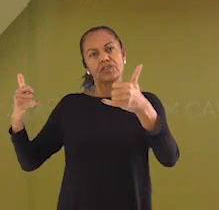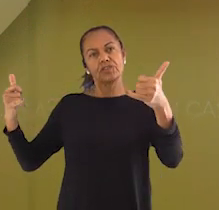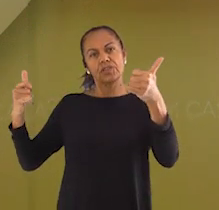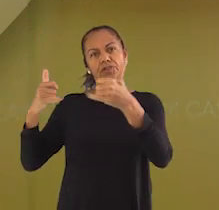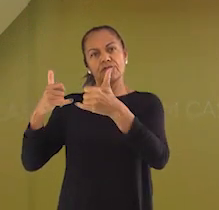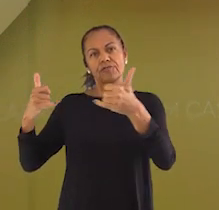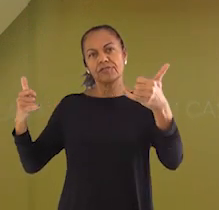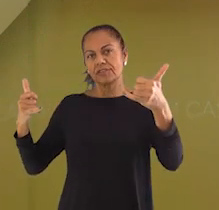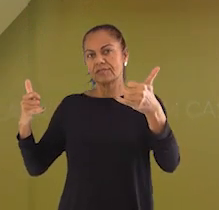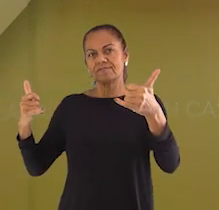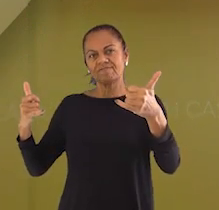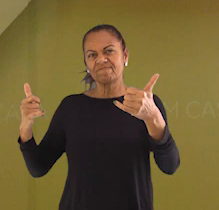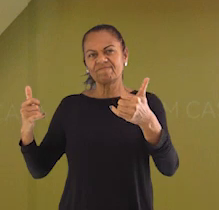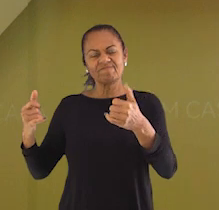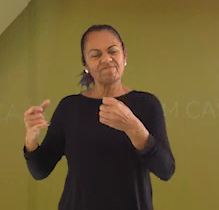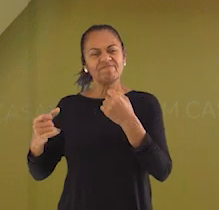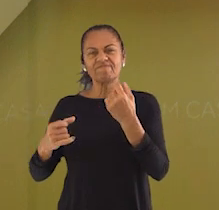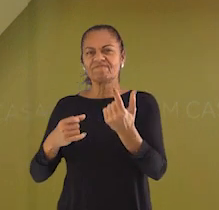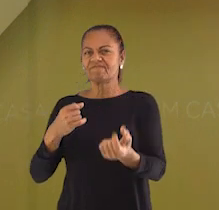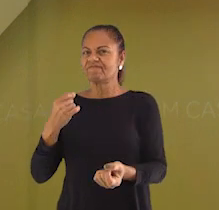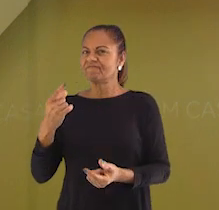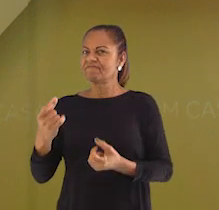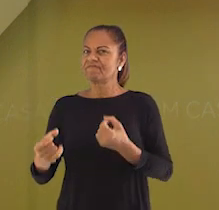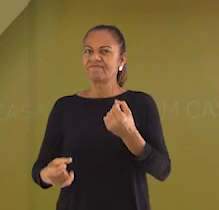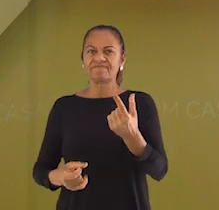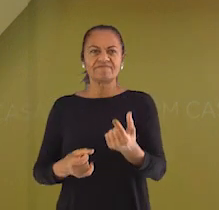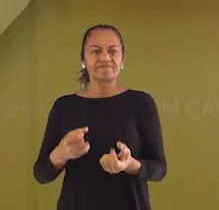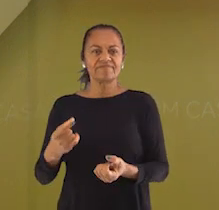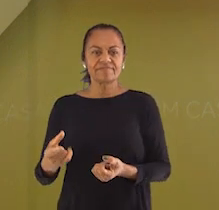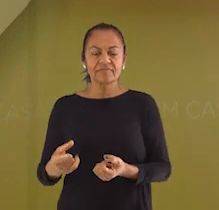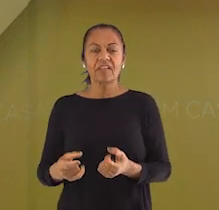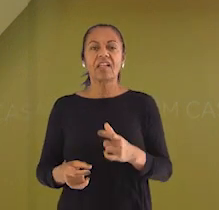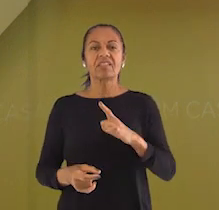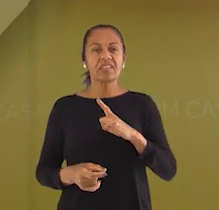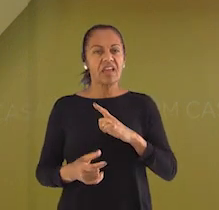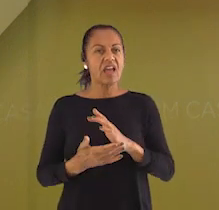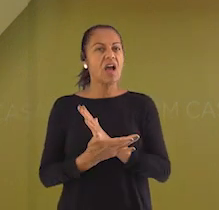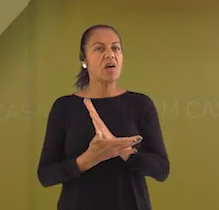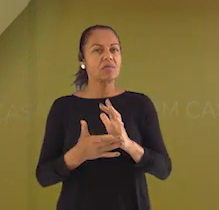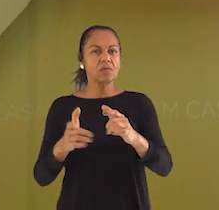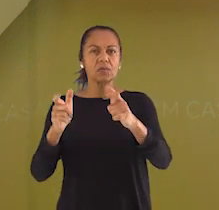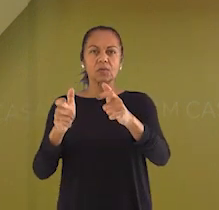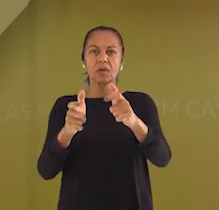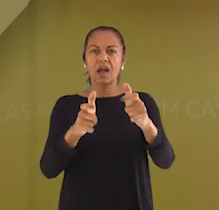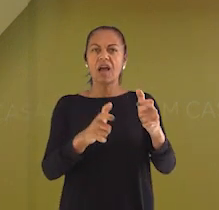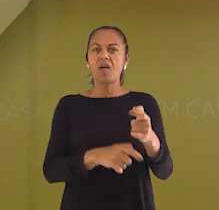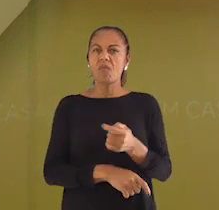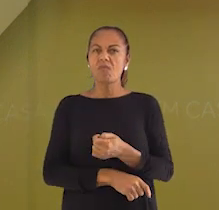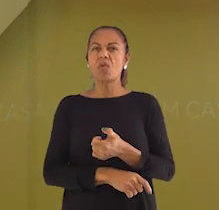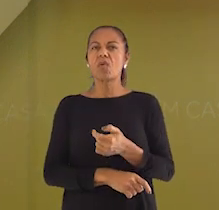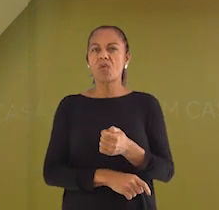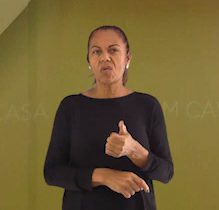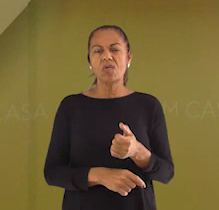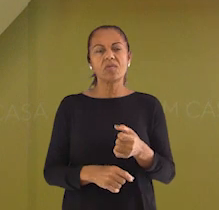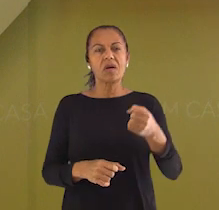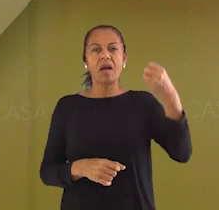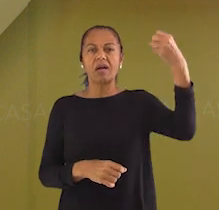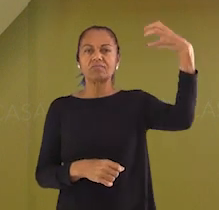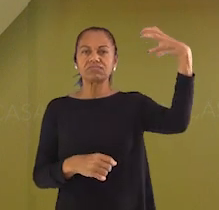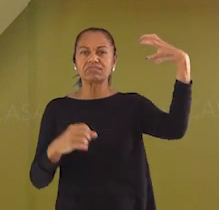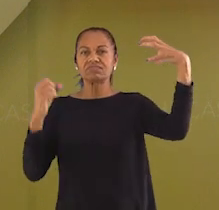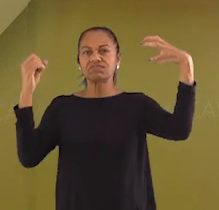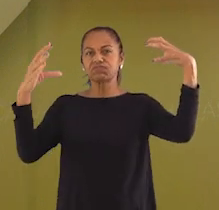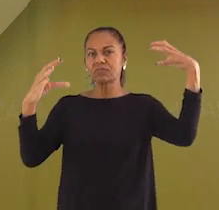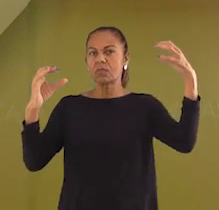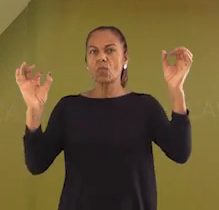ainda existem lugares onde não há energia elétrica. São poucos, mas ainda existem. Esses lugares